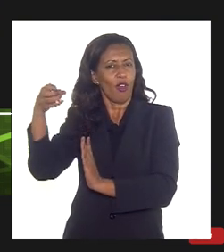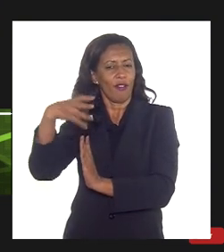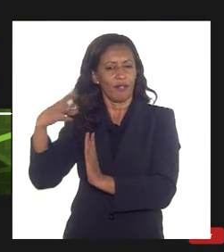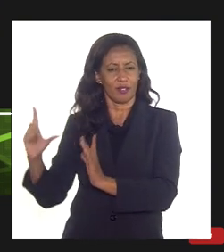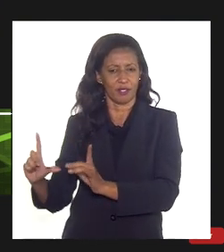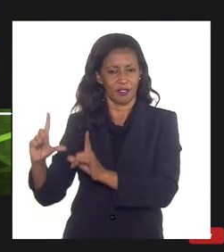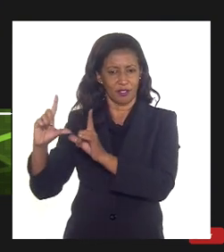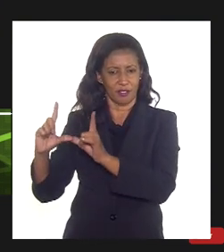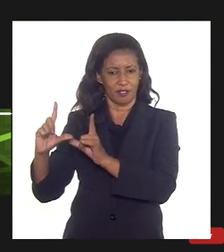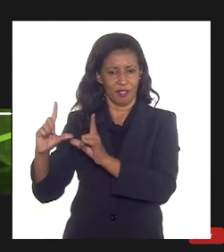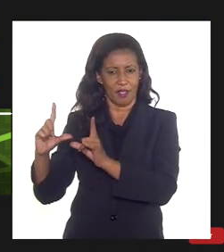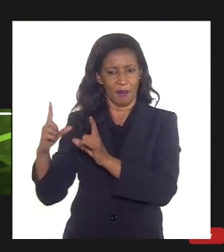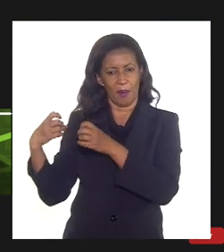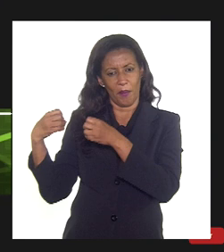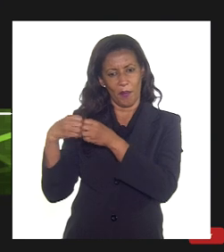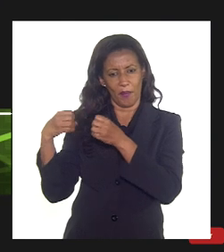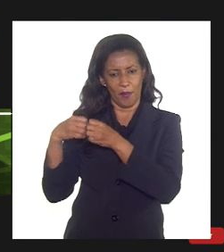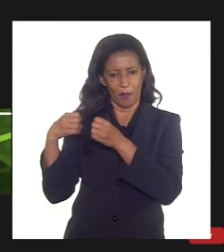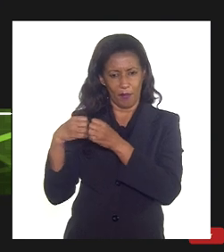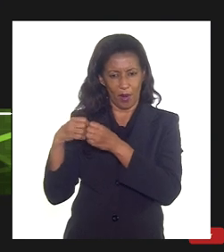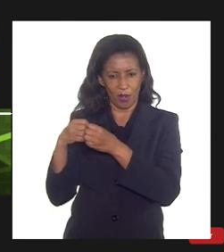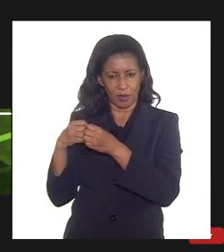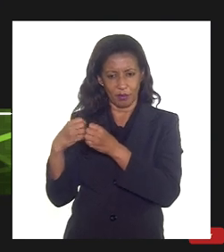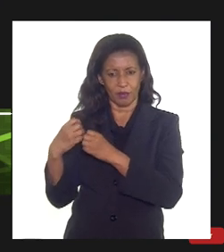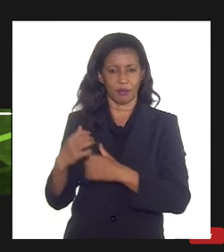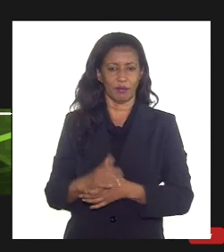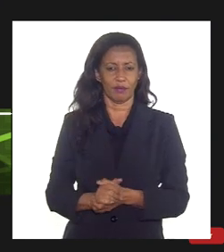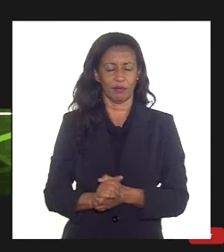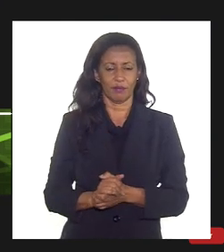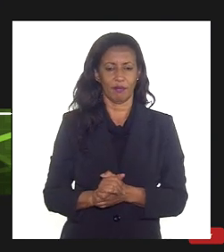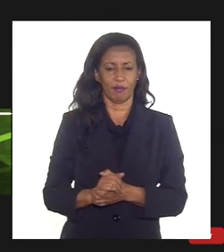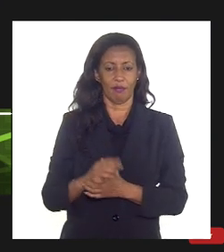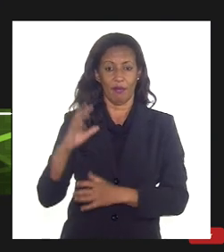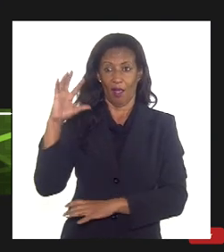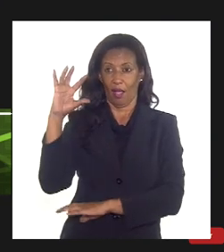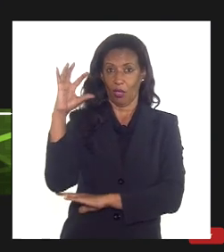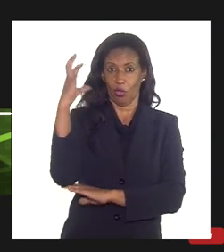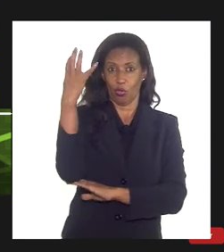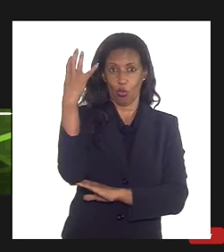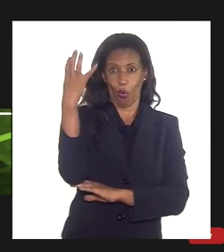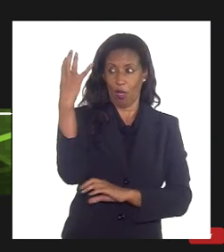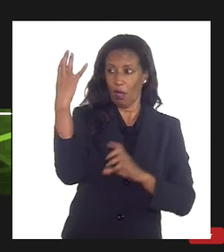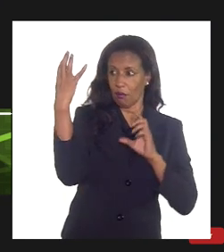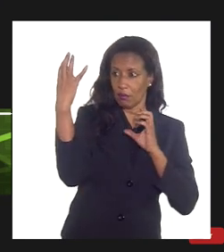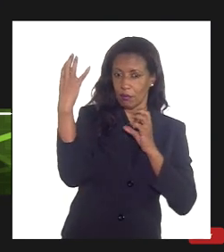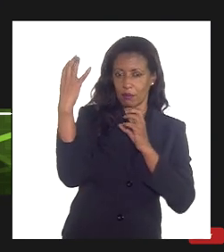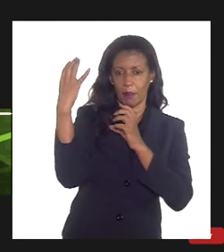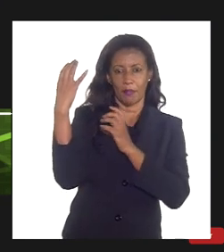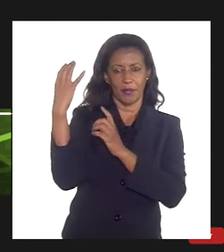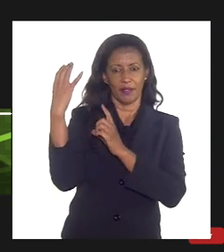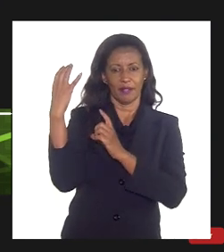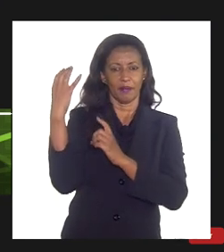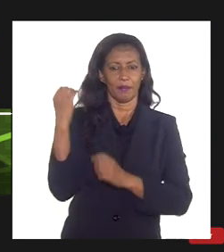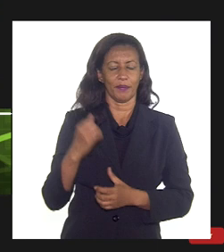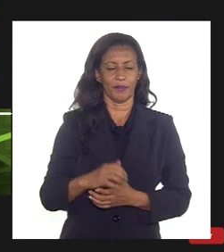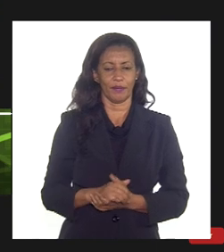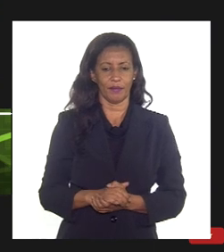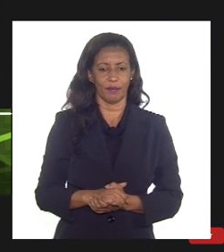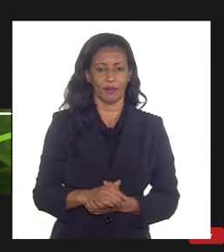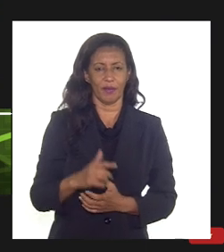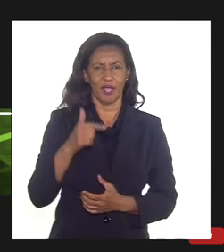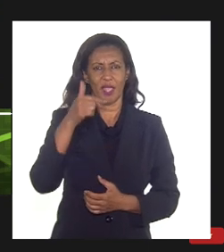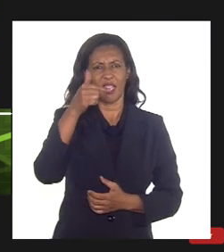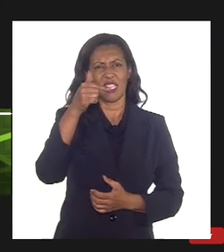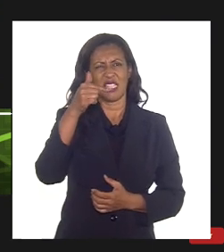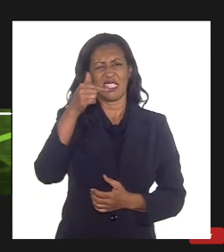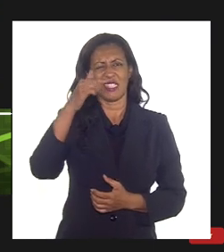e mais próxima, mostrando ali, essas torres mais altas, para dar uma noção de dimensão aqui, elas têm em torno de 70